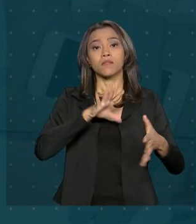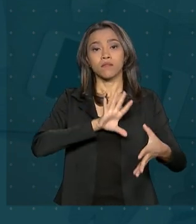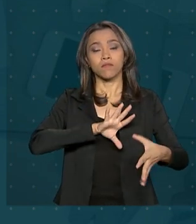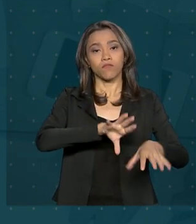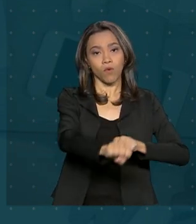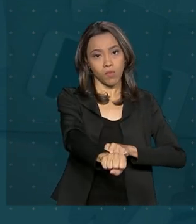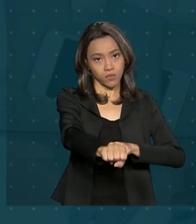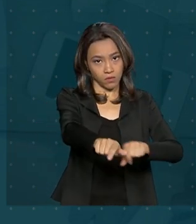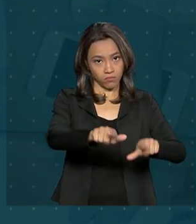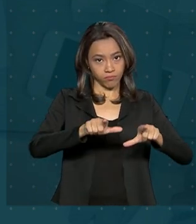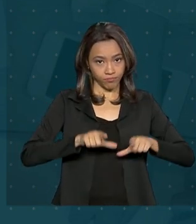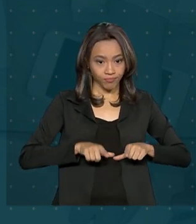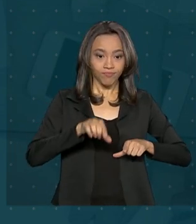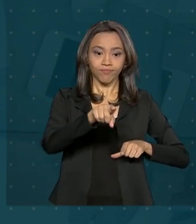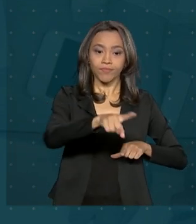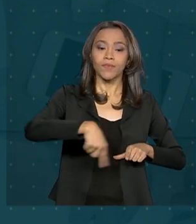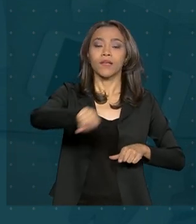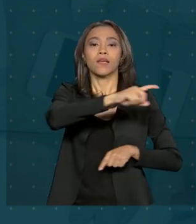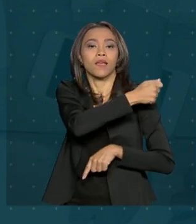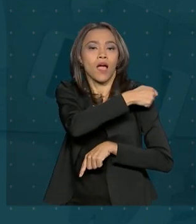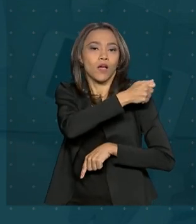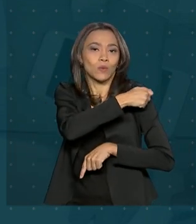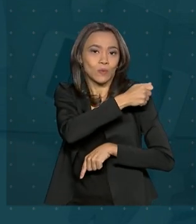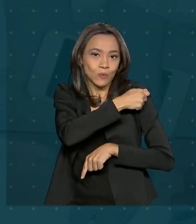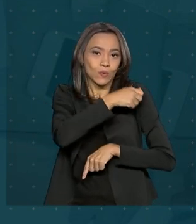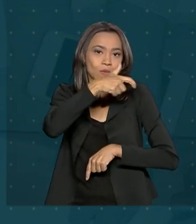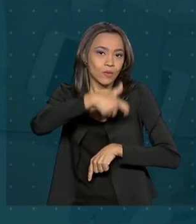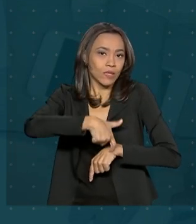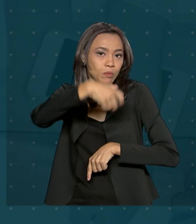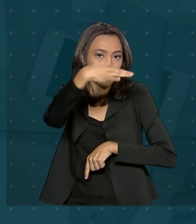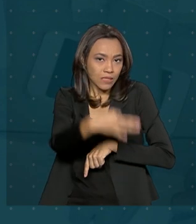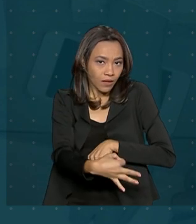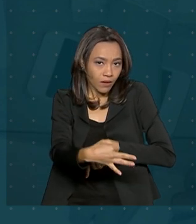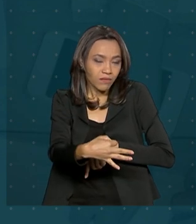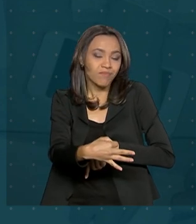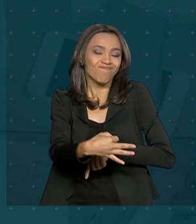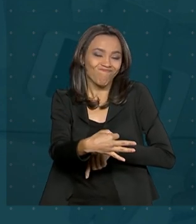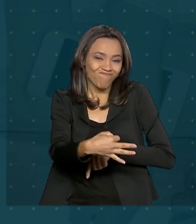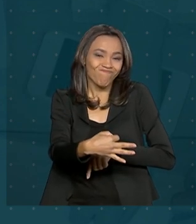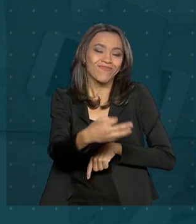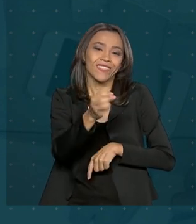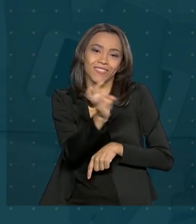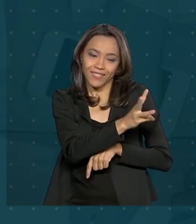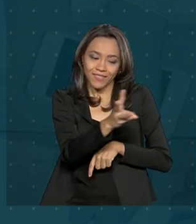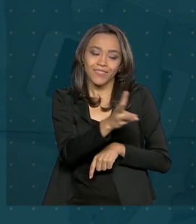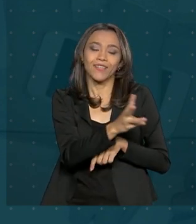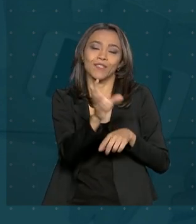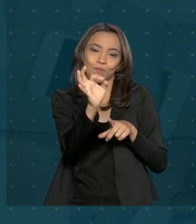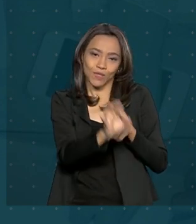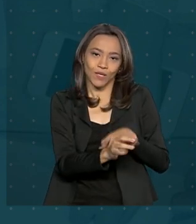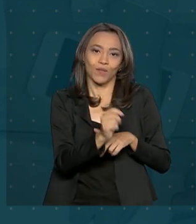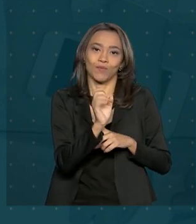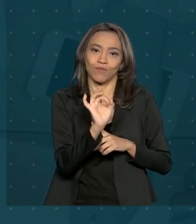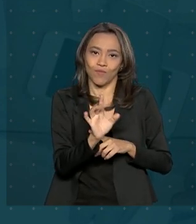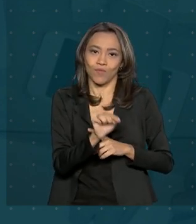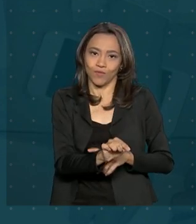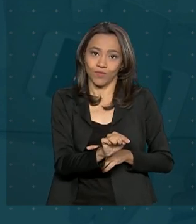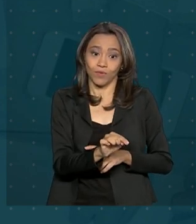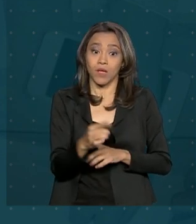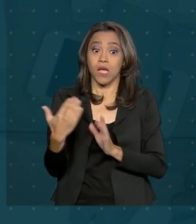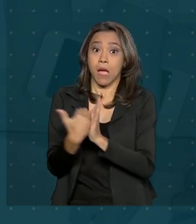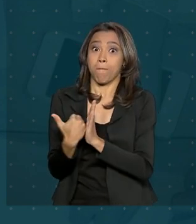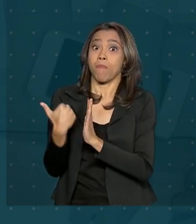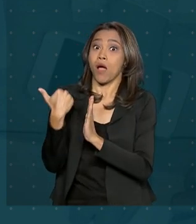ou seja, o índice de alunos que se formam no tempo certo, ainda está em 33%. Embora seja